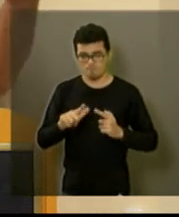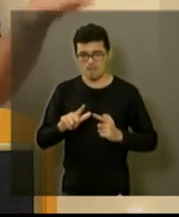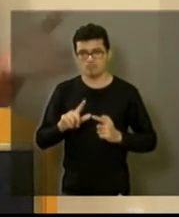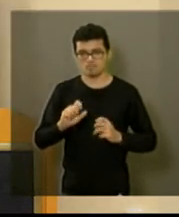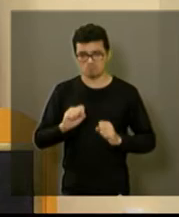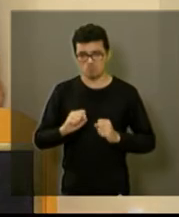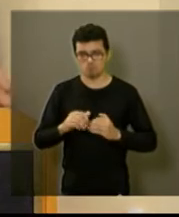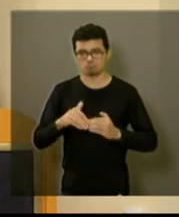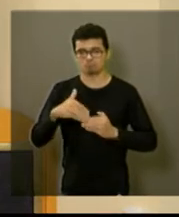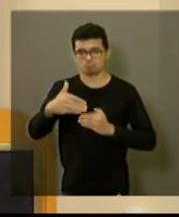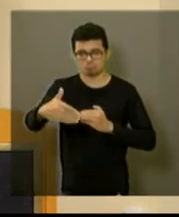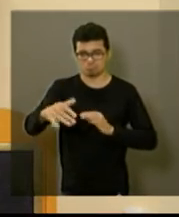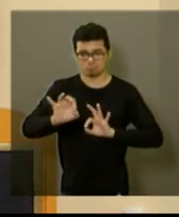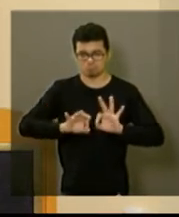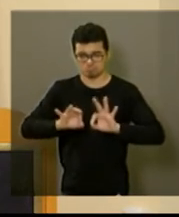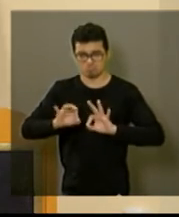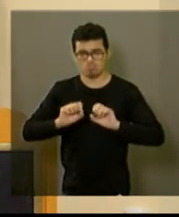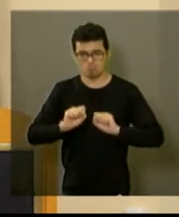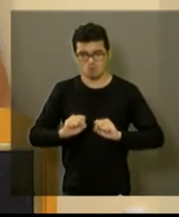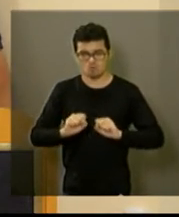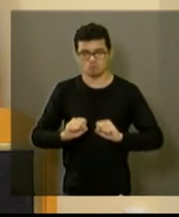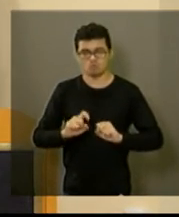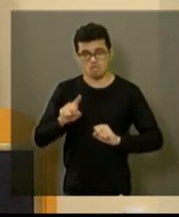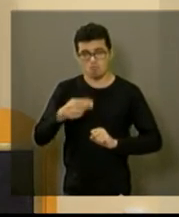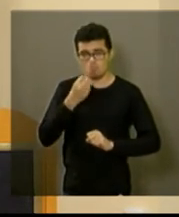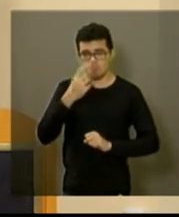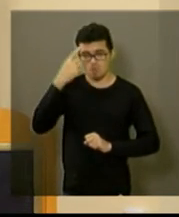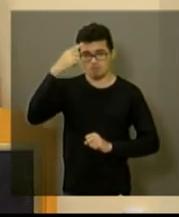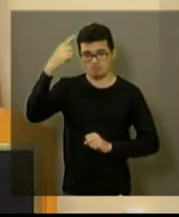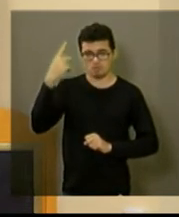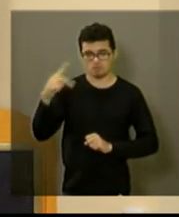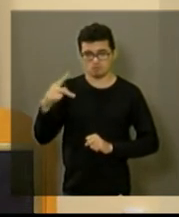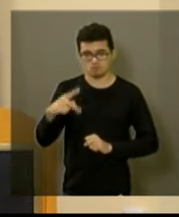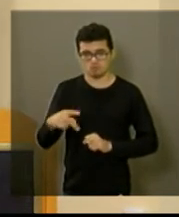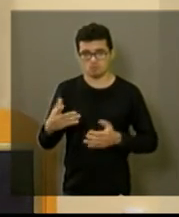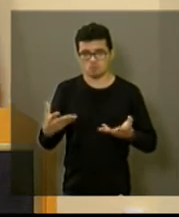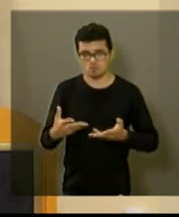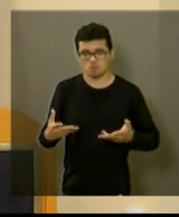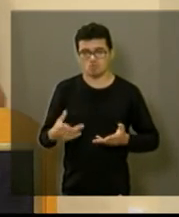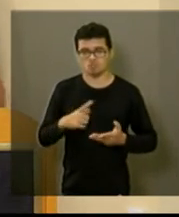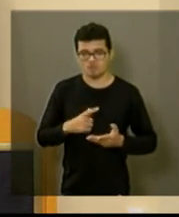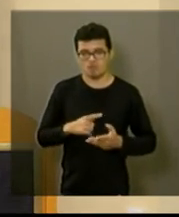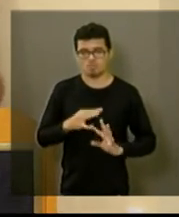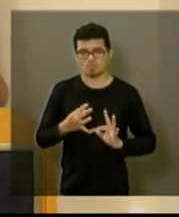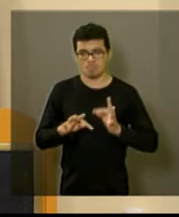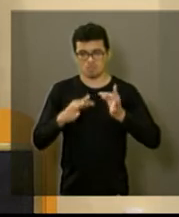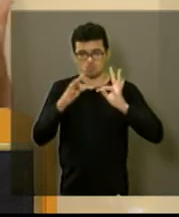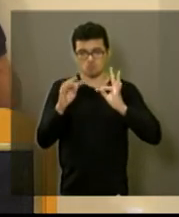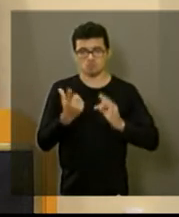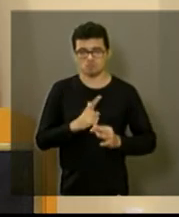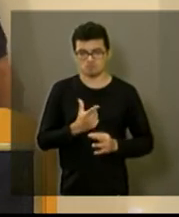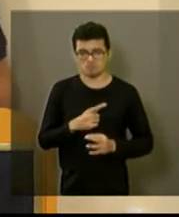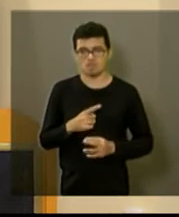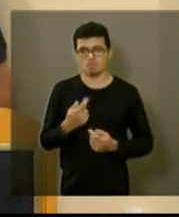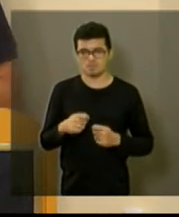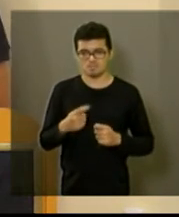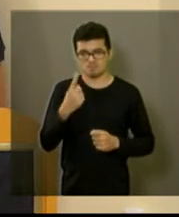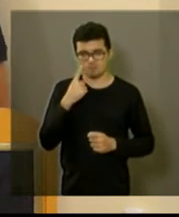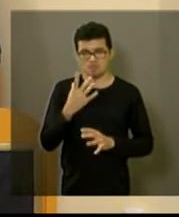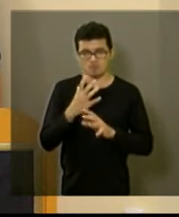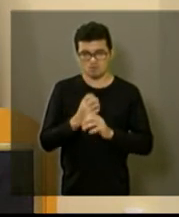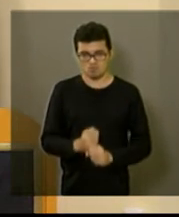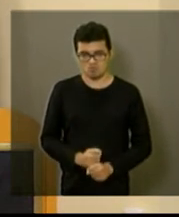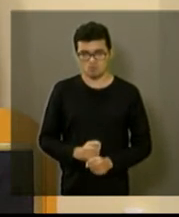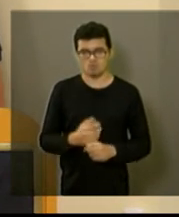um detalhe na verdade específico para isso daí é uma boa ideia inclusive por hoje do jeito que a tecnologia está claro que precisa ser levantado o custo fica a